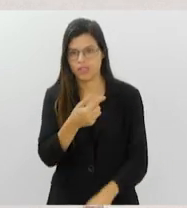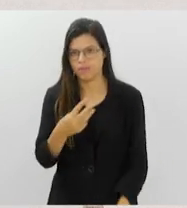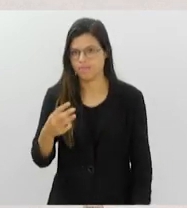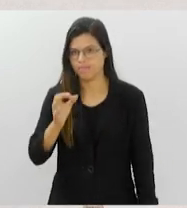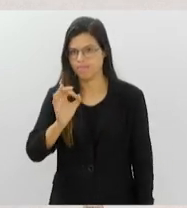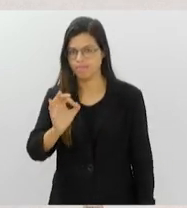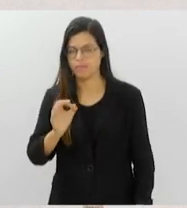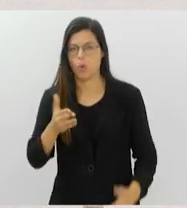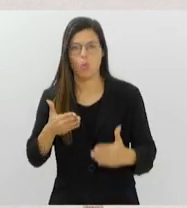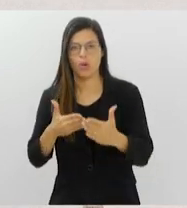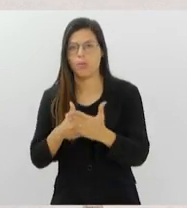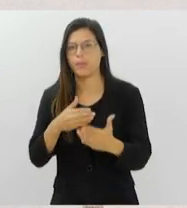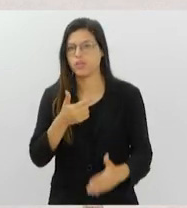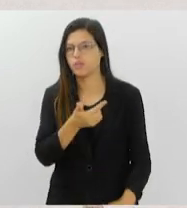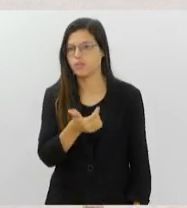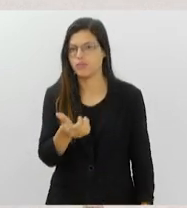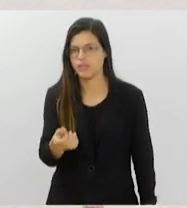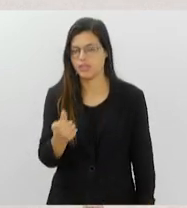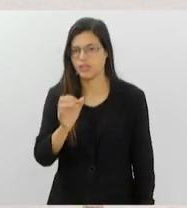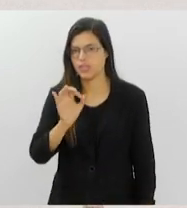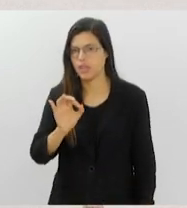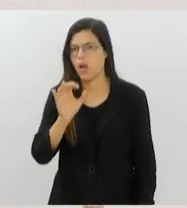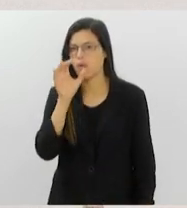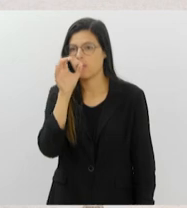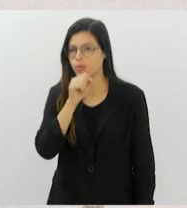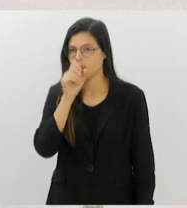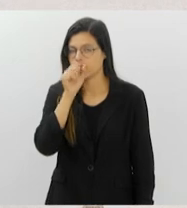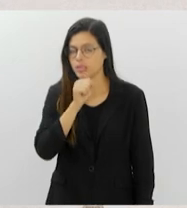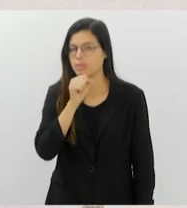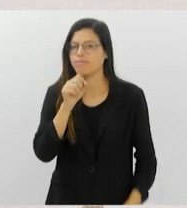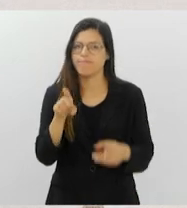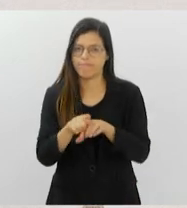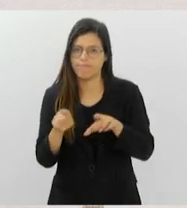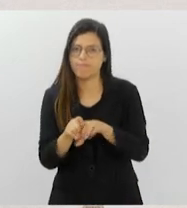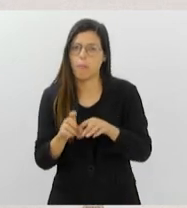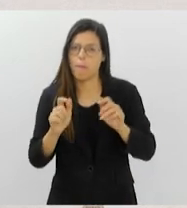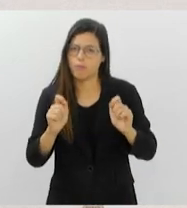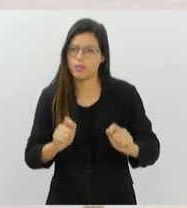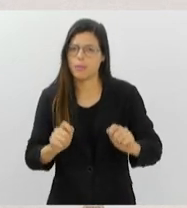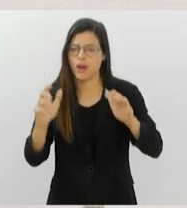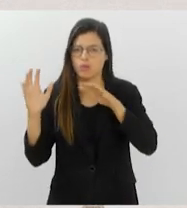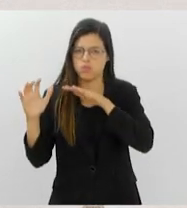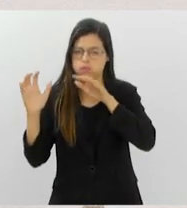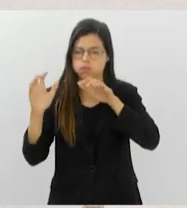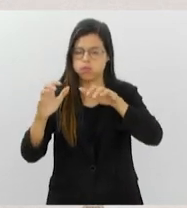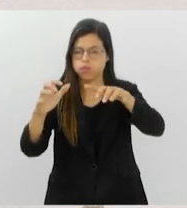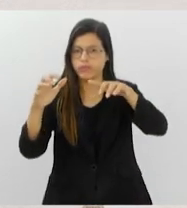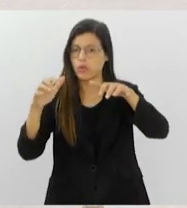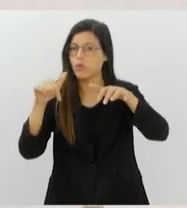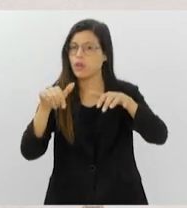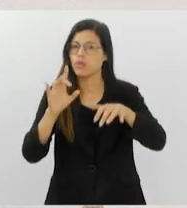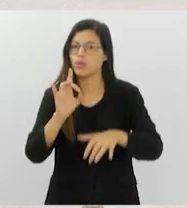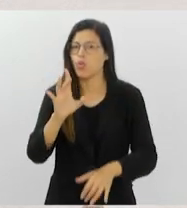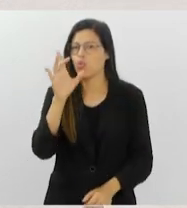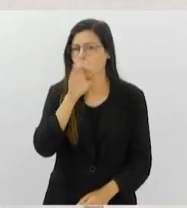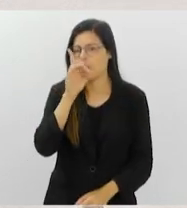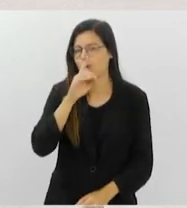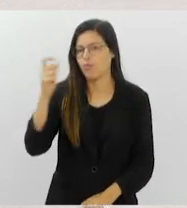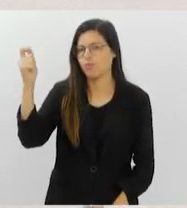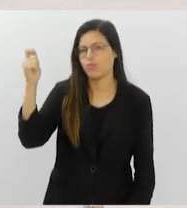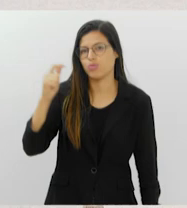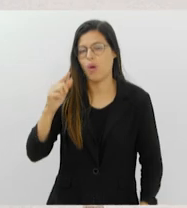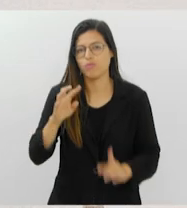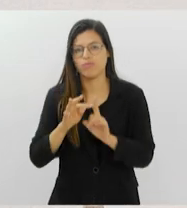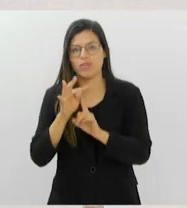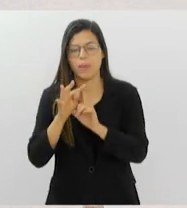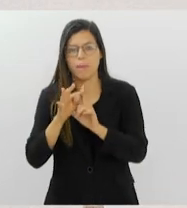e a máxima para hoje é de 26 graus para o sábado. A previsão também é de chuva. E só no domingo o sol deve aparecer. As temperaturas vão oscilar